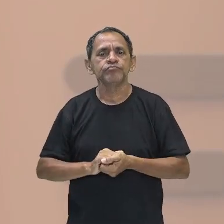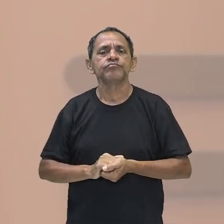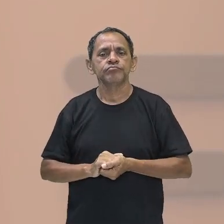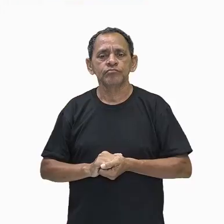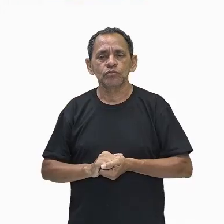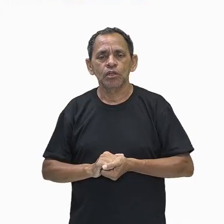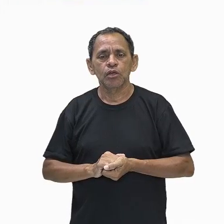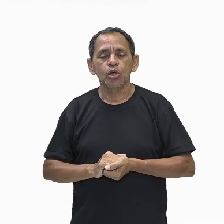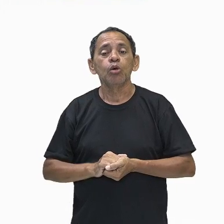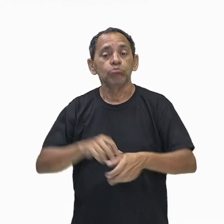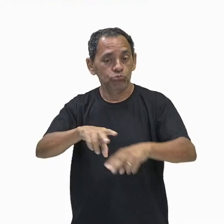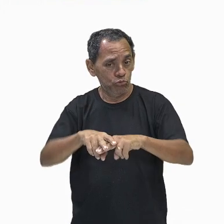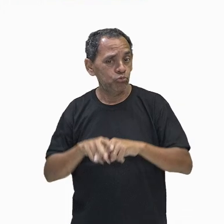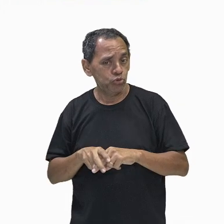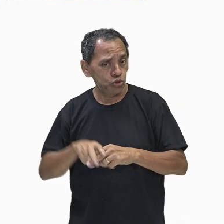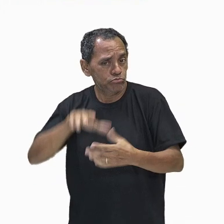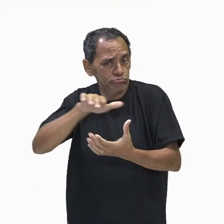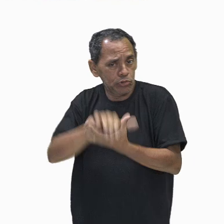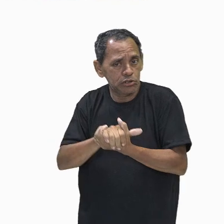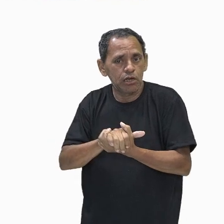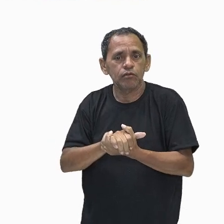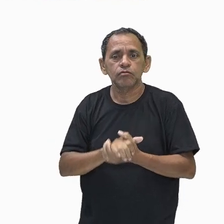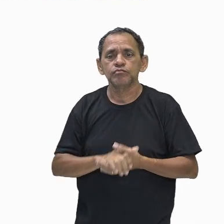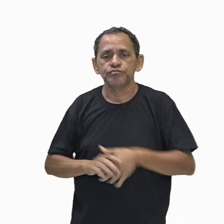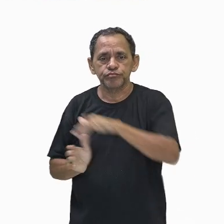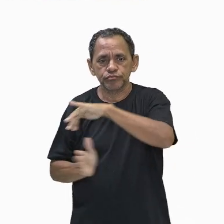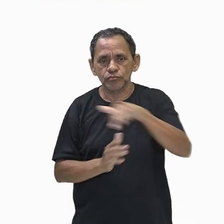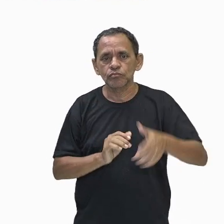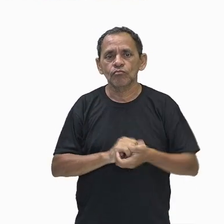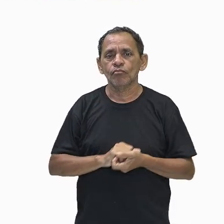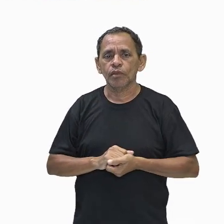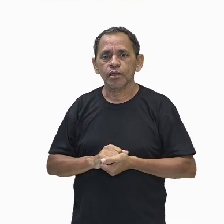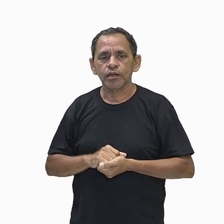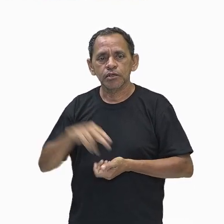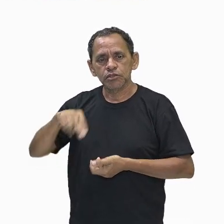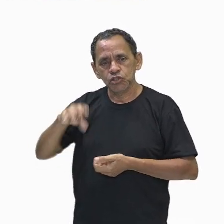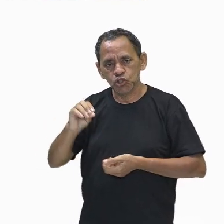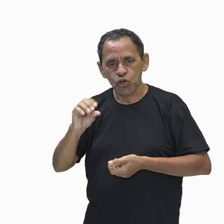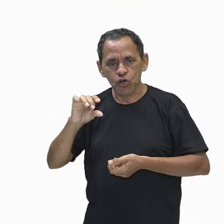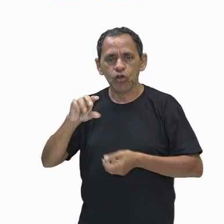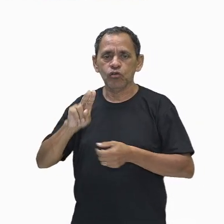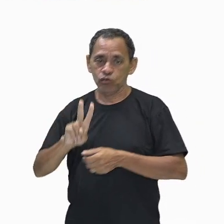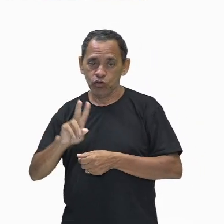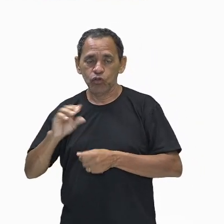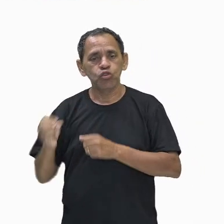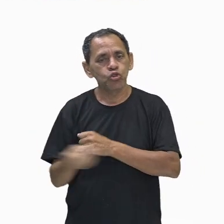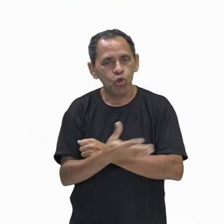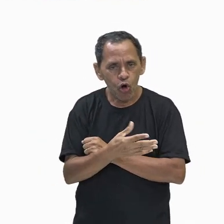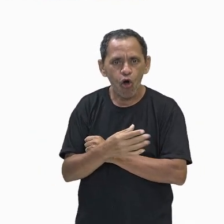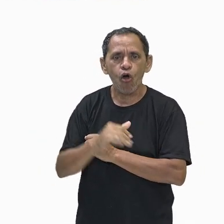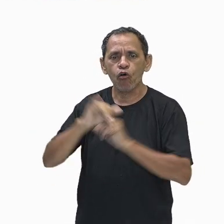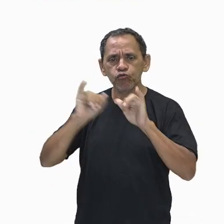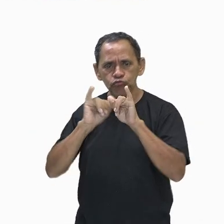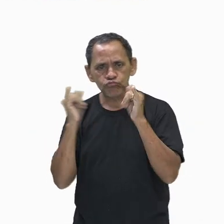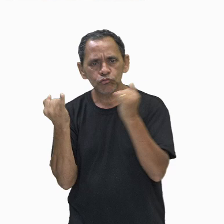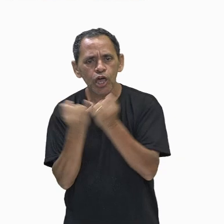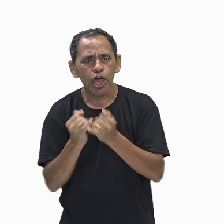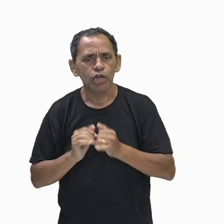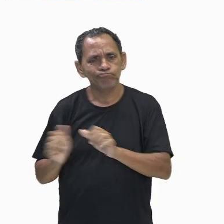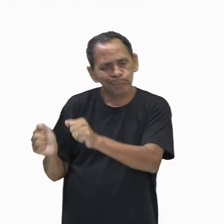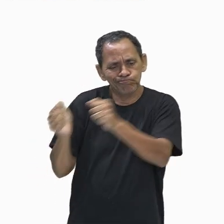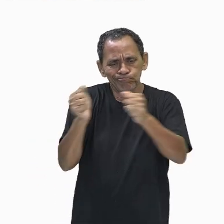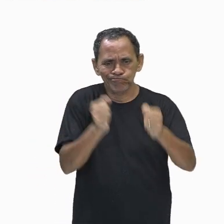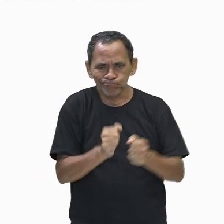casamentos, tá? Vamos falar, então, sobre o novo império. Inicia com a expulsão dos Ixos, formação de um poderoso exército com